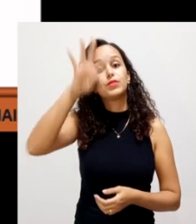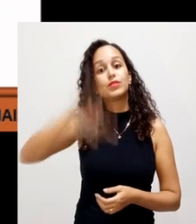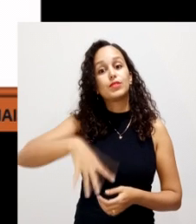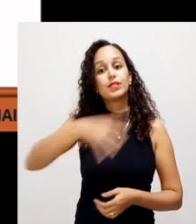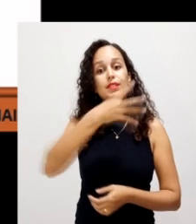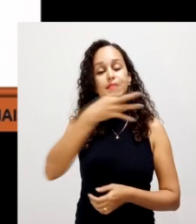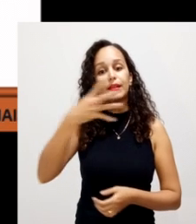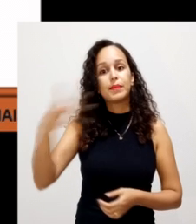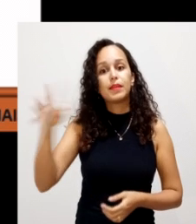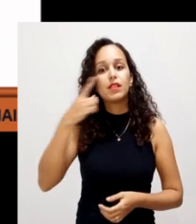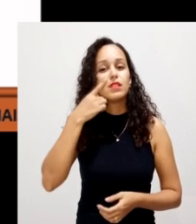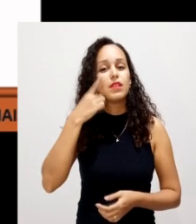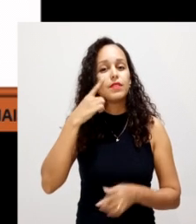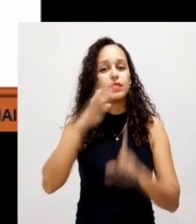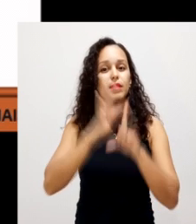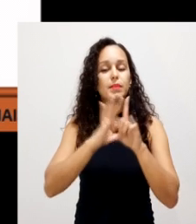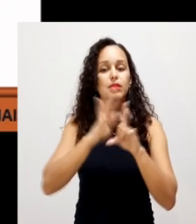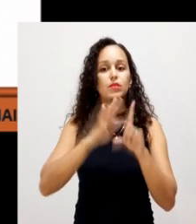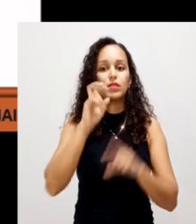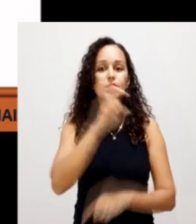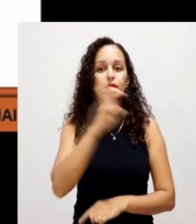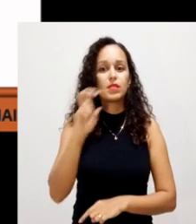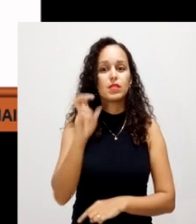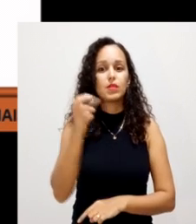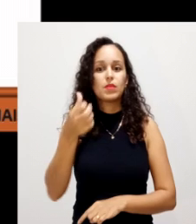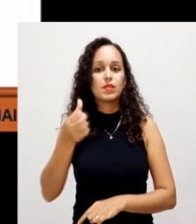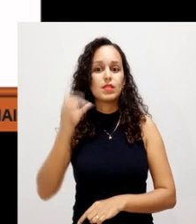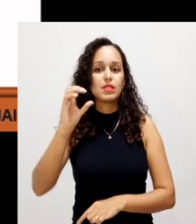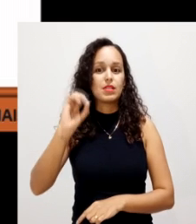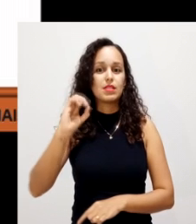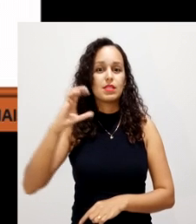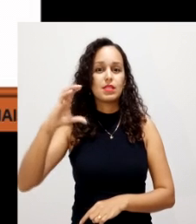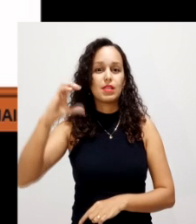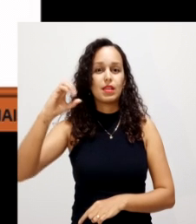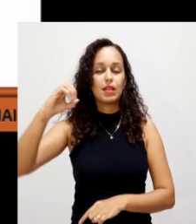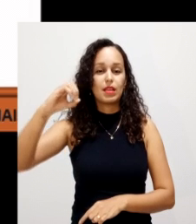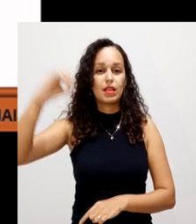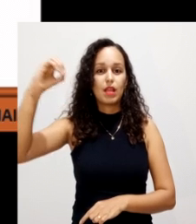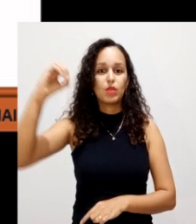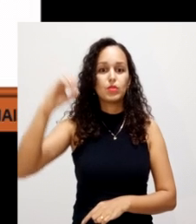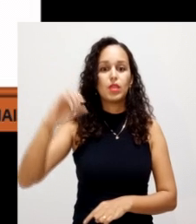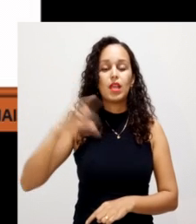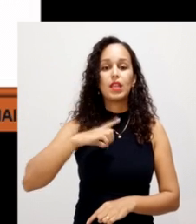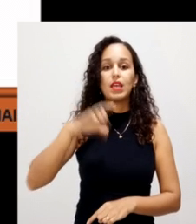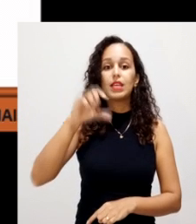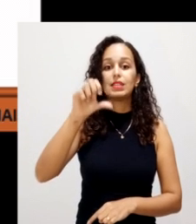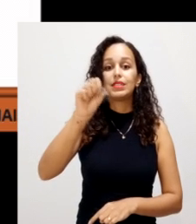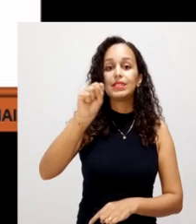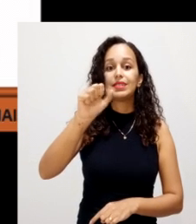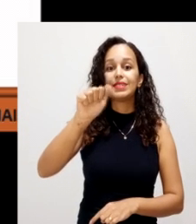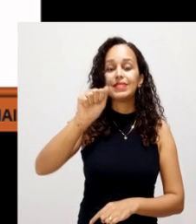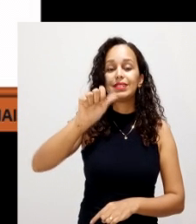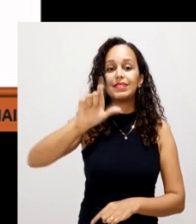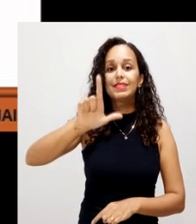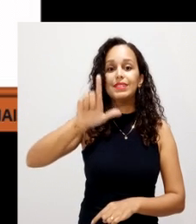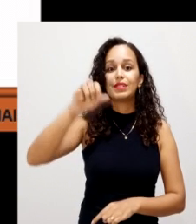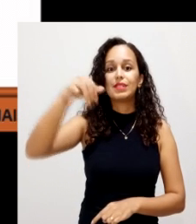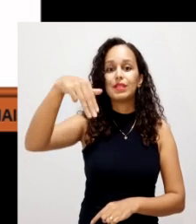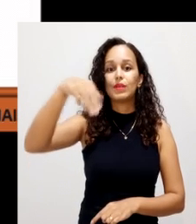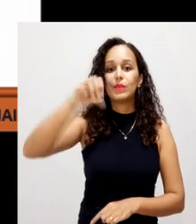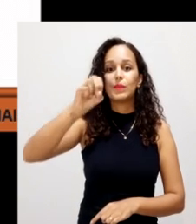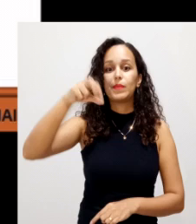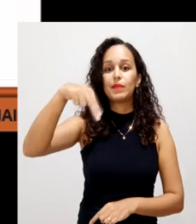aqui, né? Ficando a temperatura de 55, 60 graus Celsius, a inativação da salmonela tifosa.